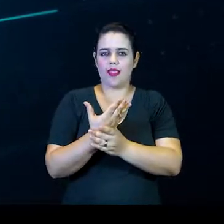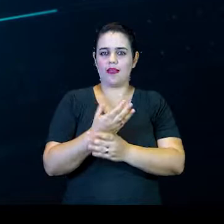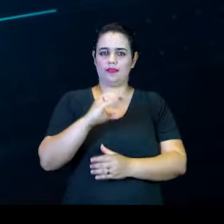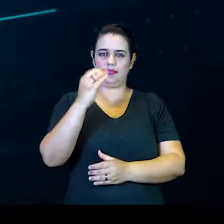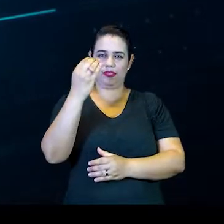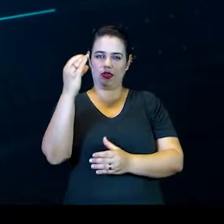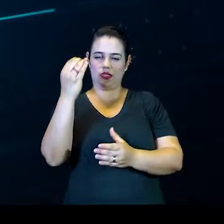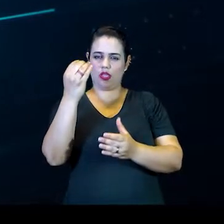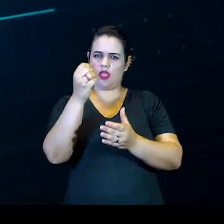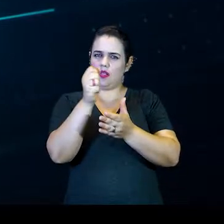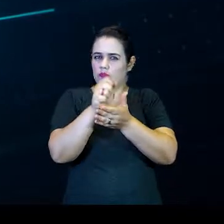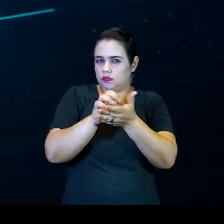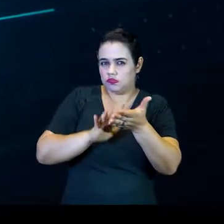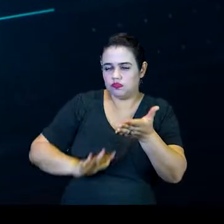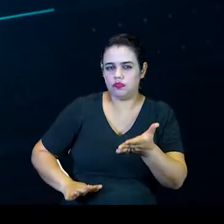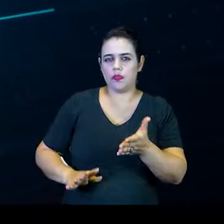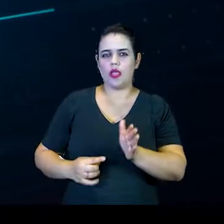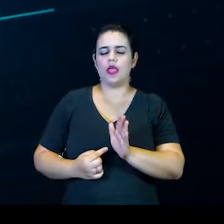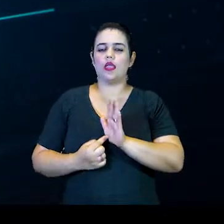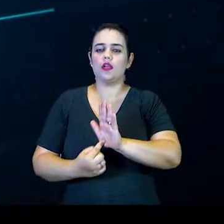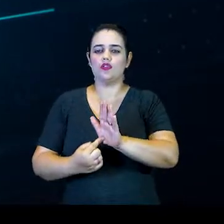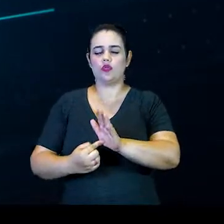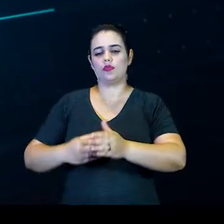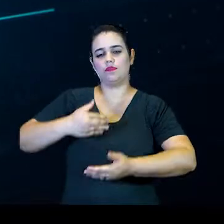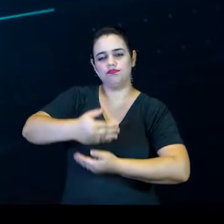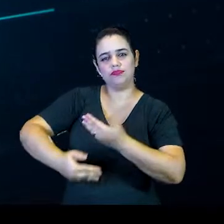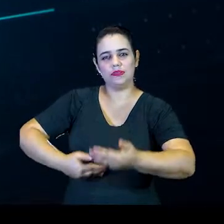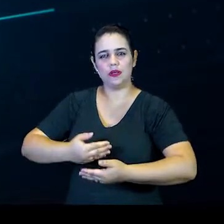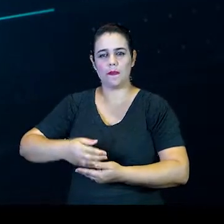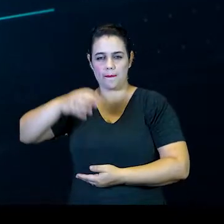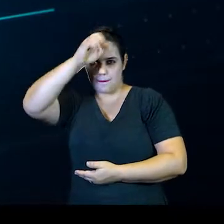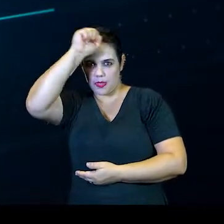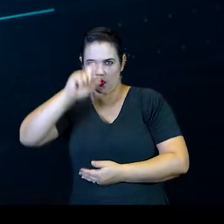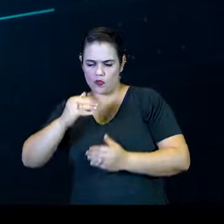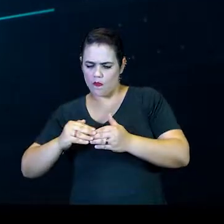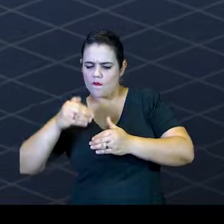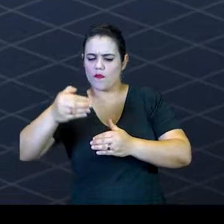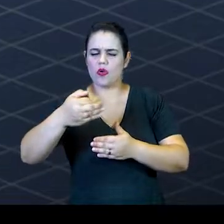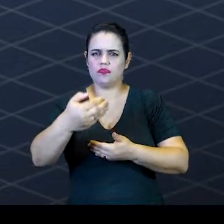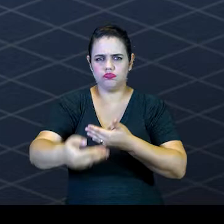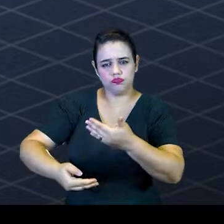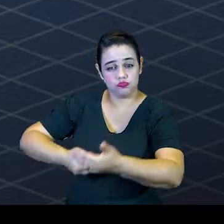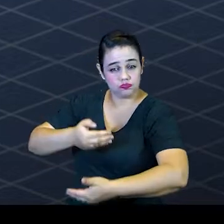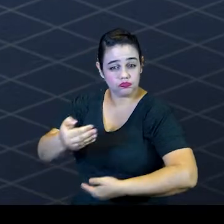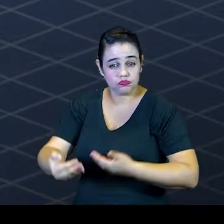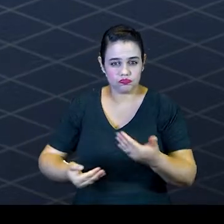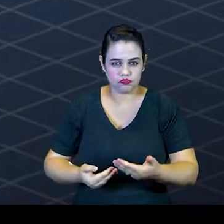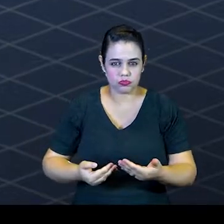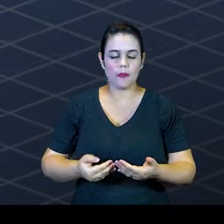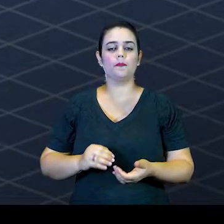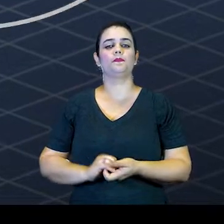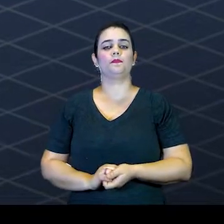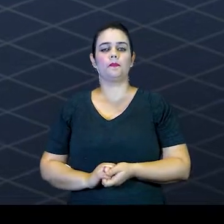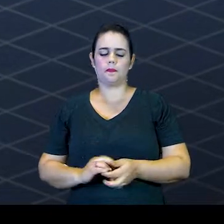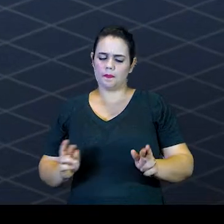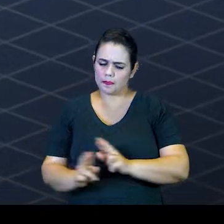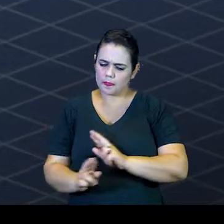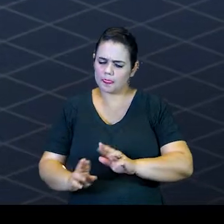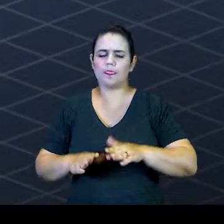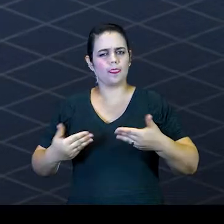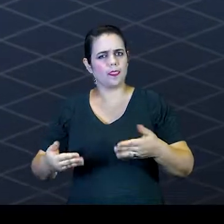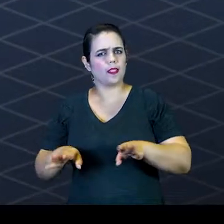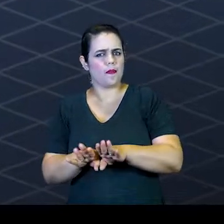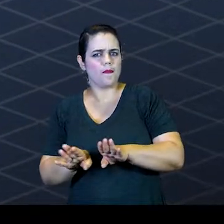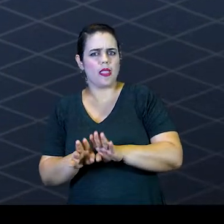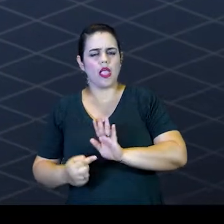promoção de intercâmbio entre as instituições de Mato Grosso do Sul e de outras regiões. Ao mesmo tempo, o